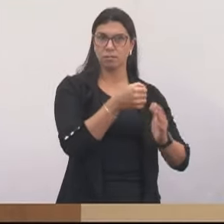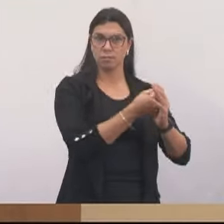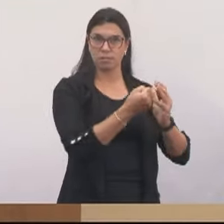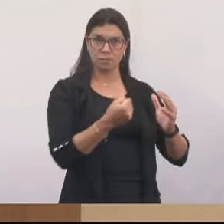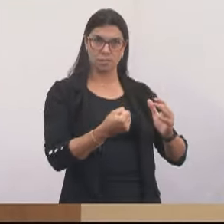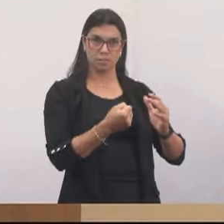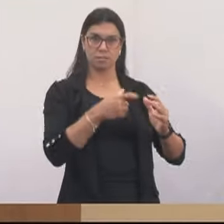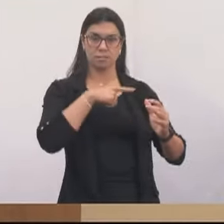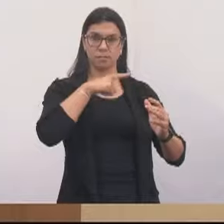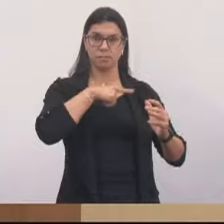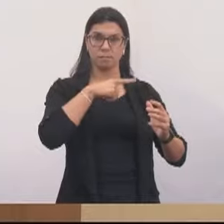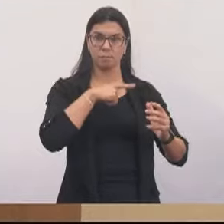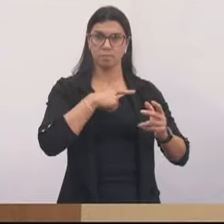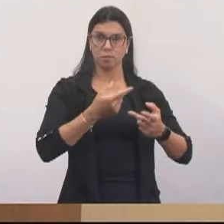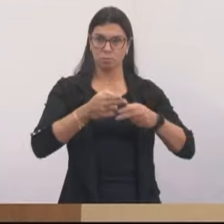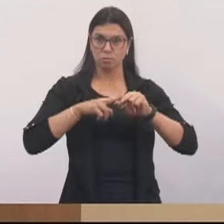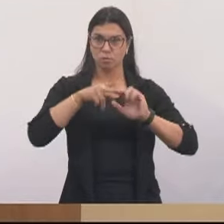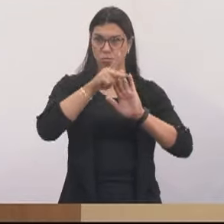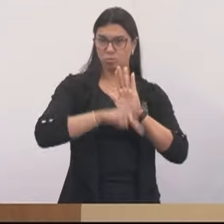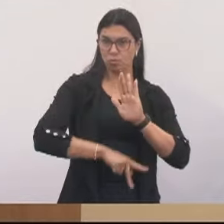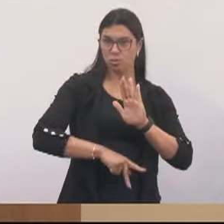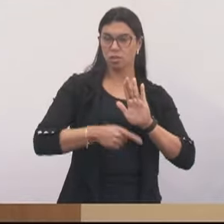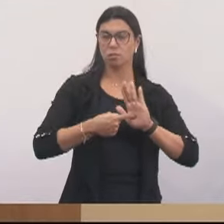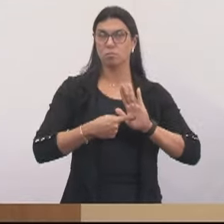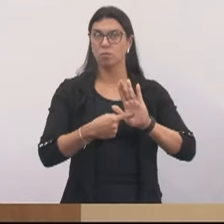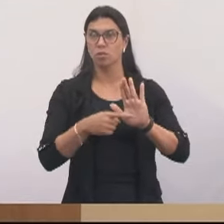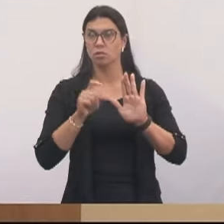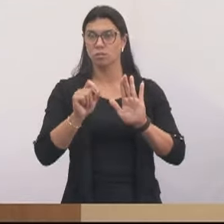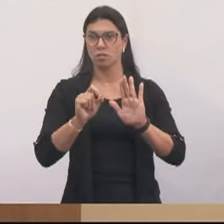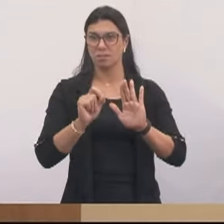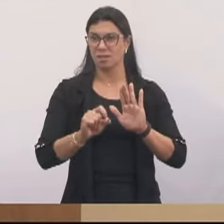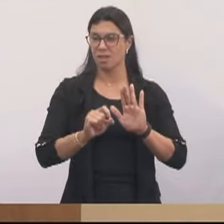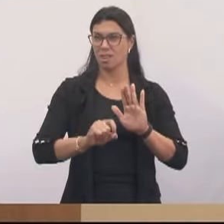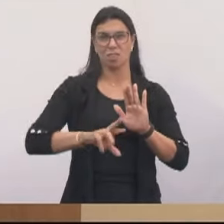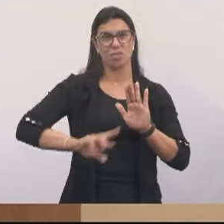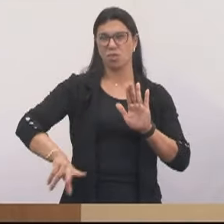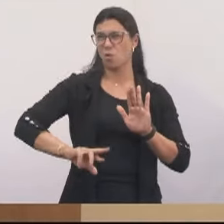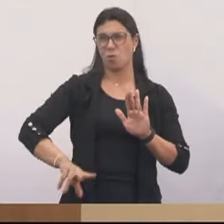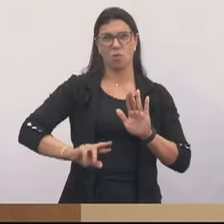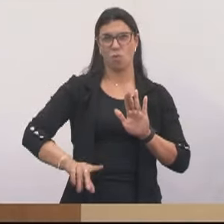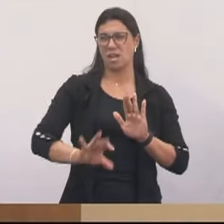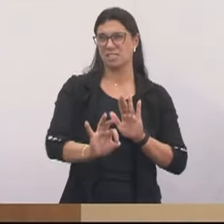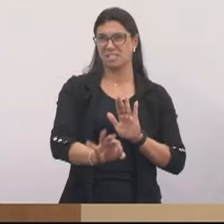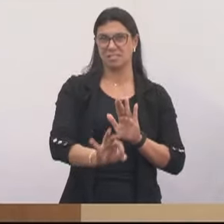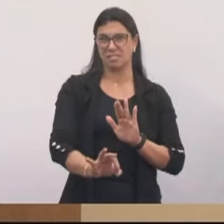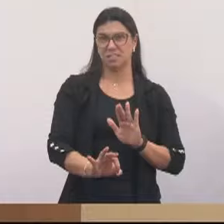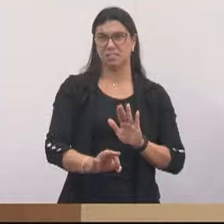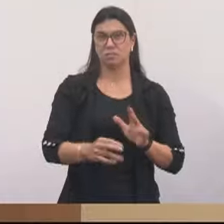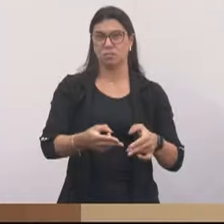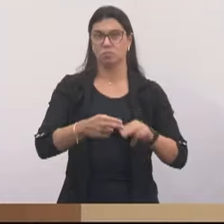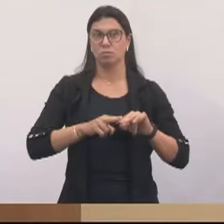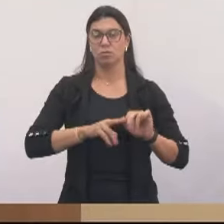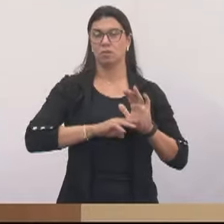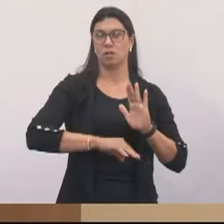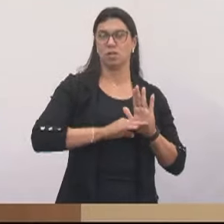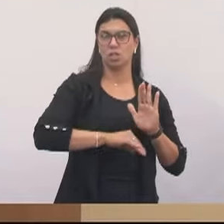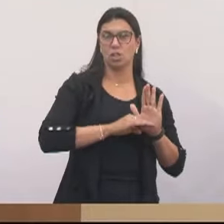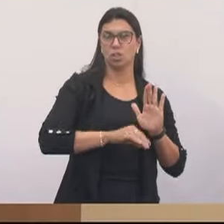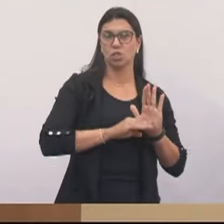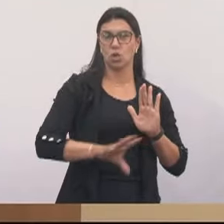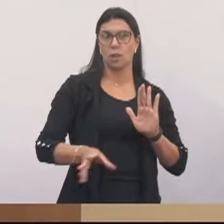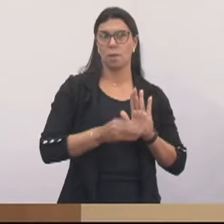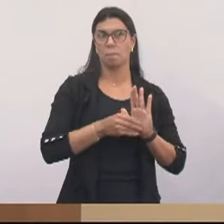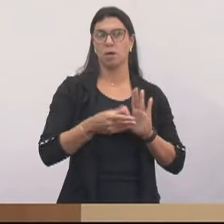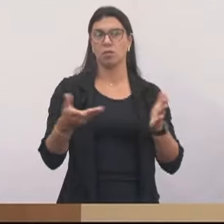preza o projeto, ao qual, de forma abusiva, foi retirada da pauta